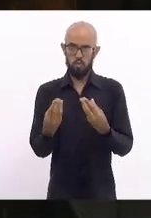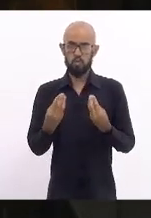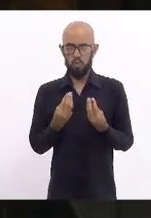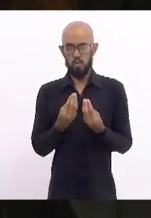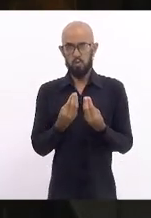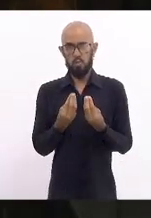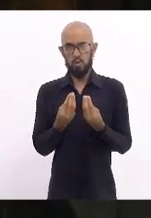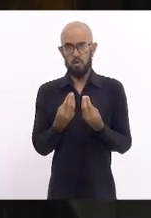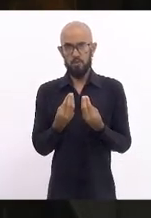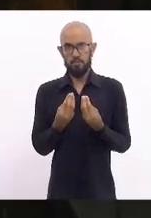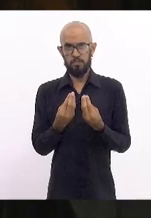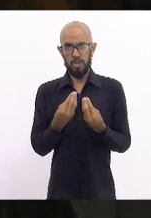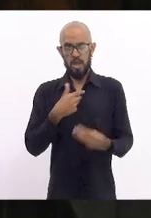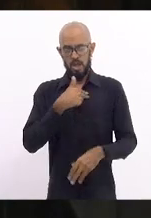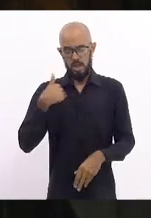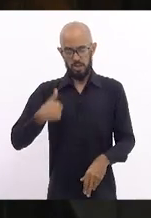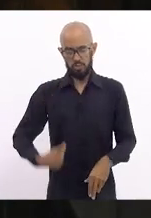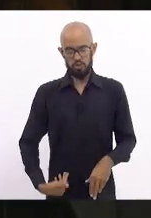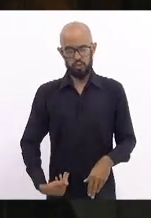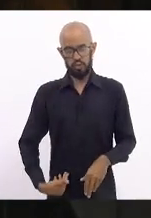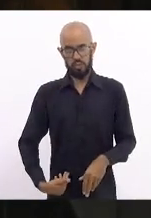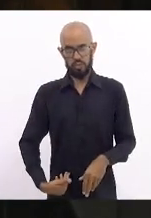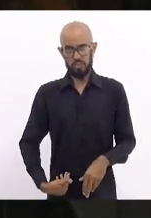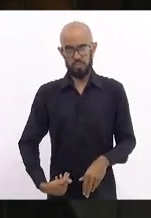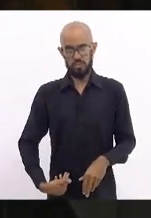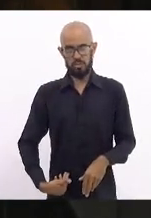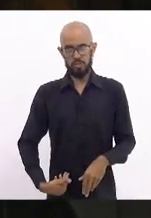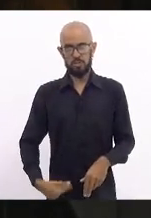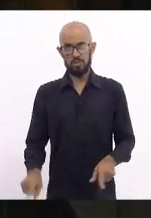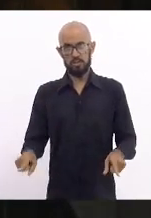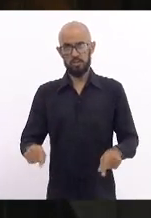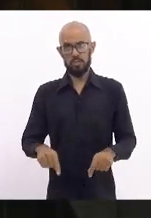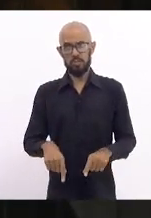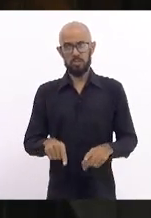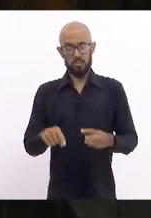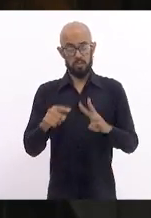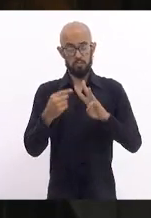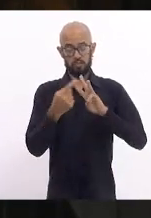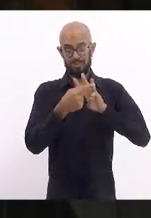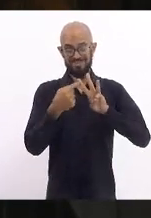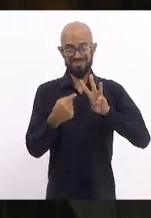A Índia, a China, que é um dos nossos três impérios,